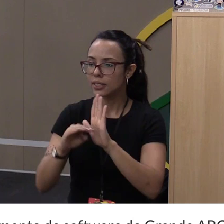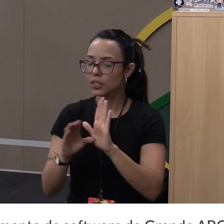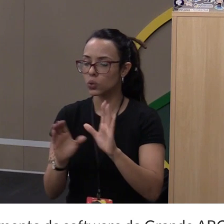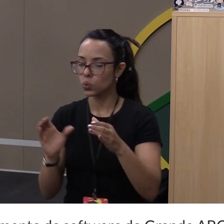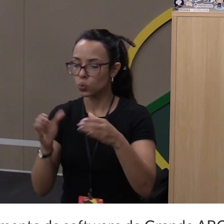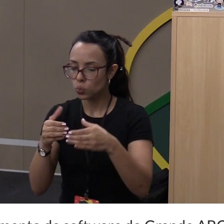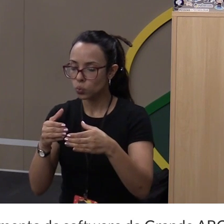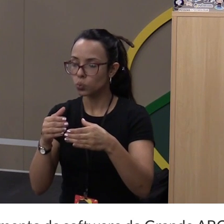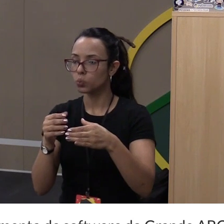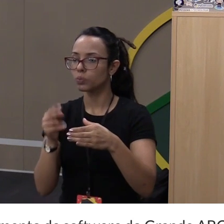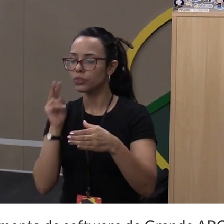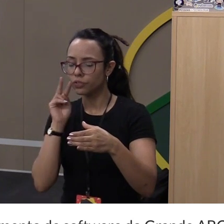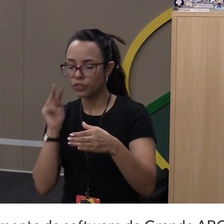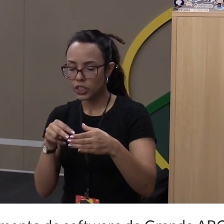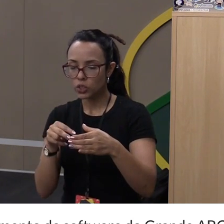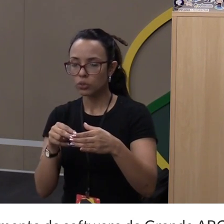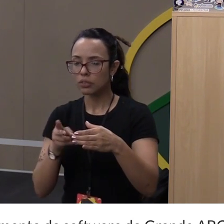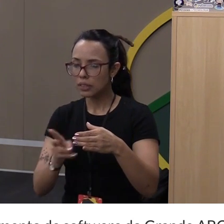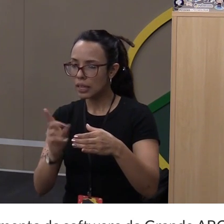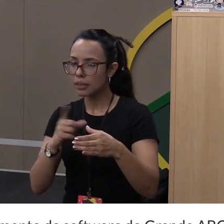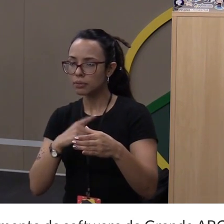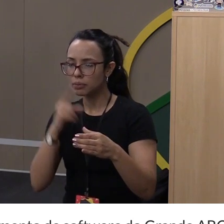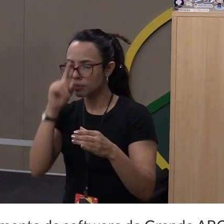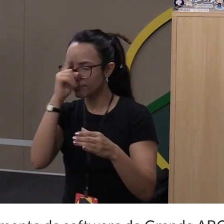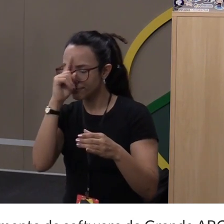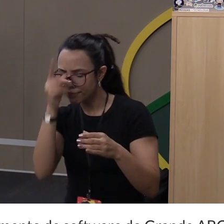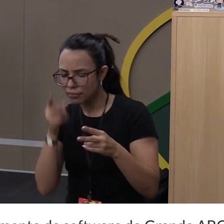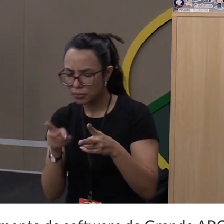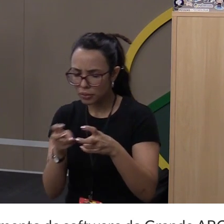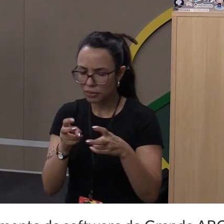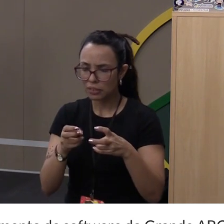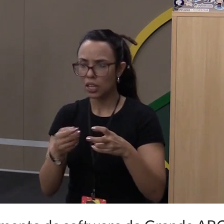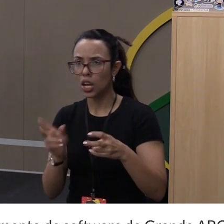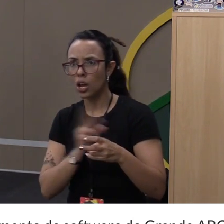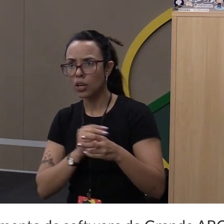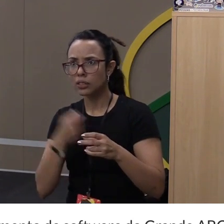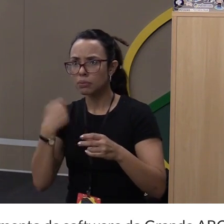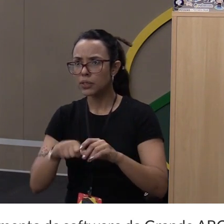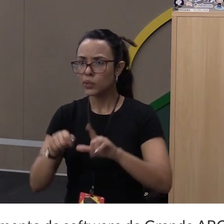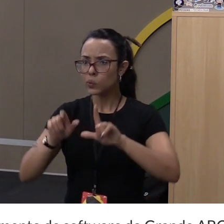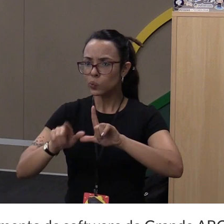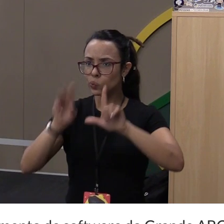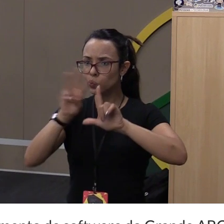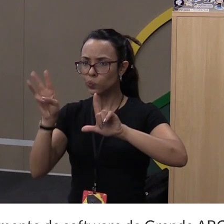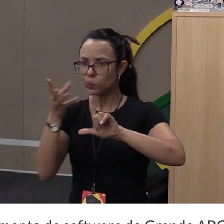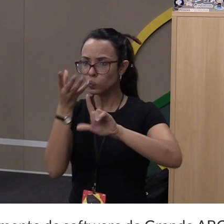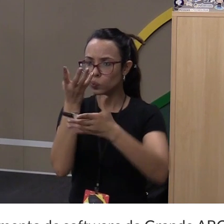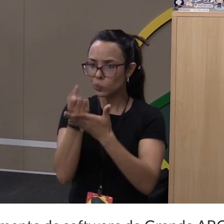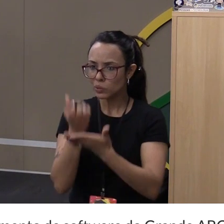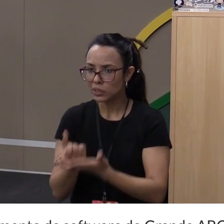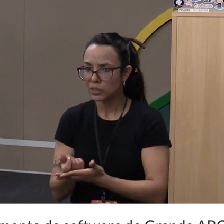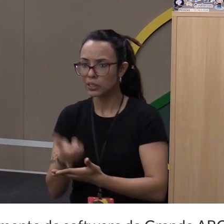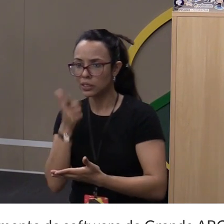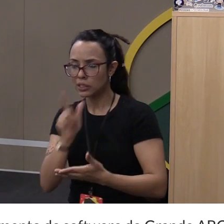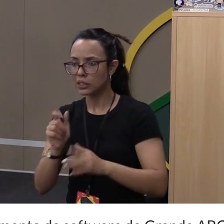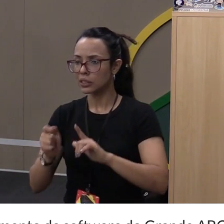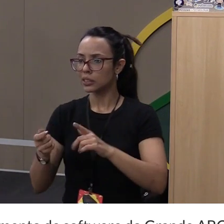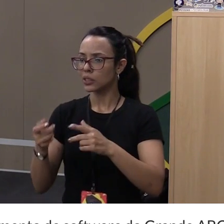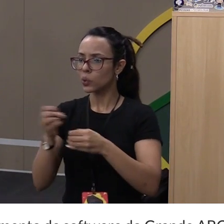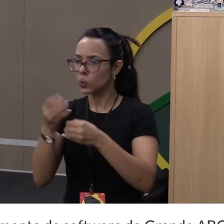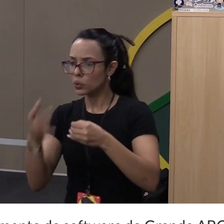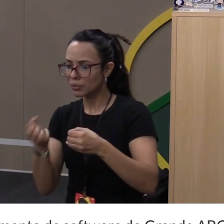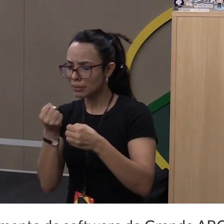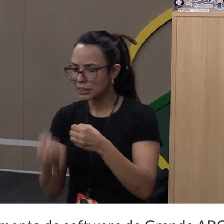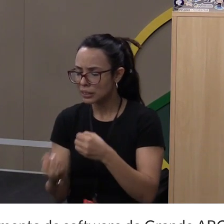estou e eu vejo, sempre tem dúvida. Puts, eu preciso baixar essa página, mas ela é feita com JavaScript e está cheio de conteúdo dinâmico. Eu